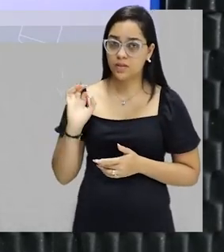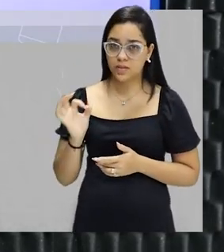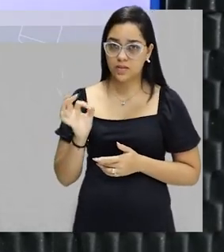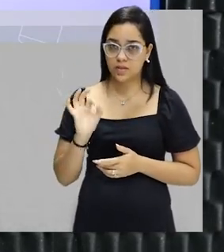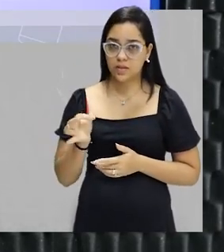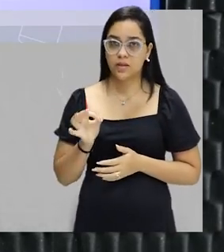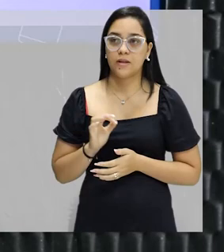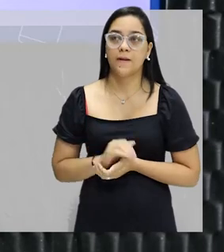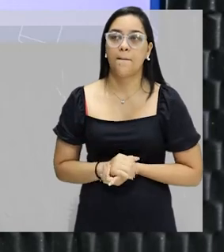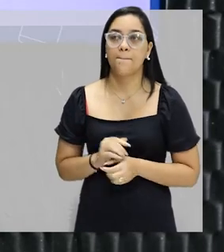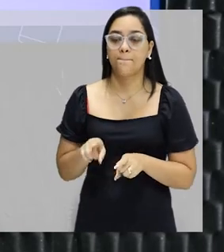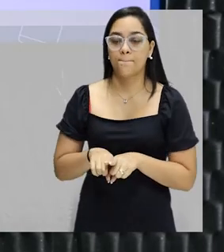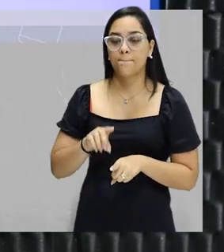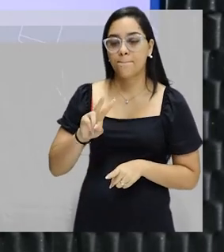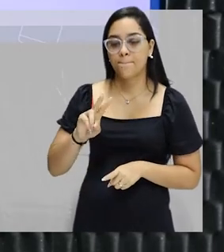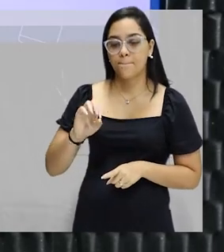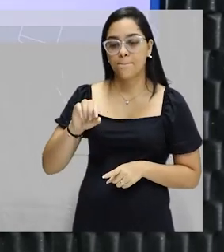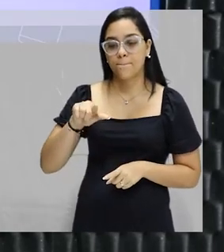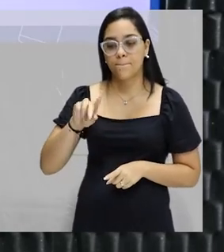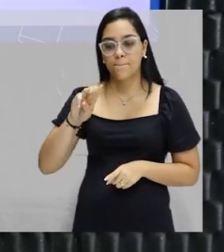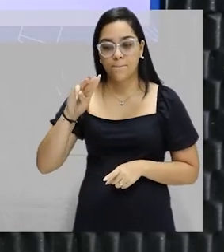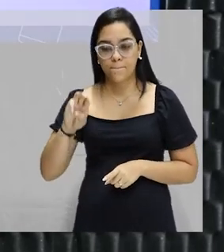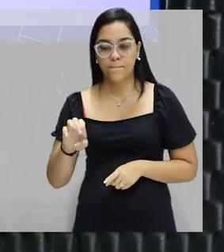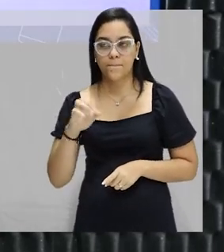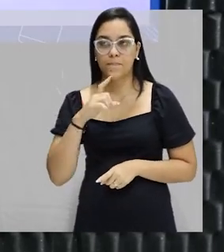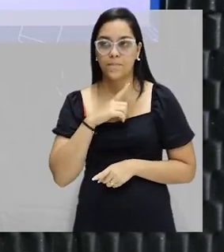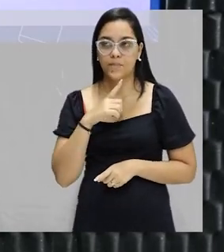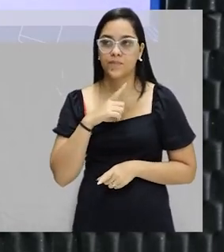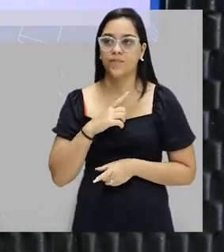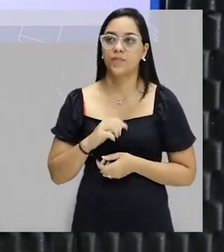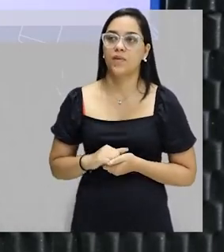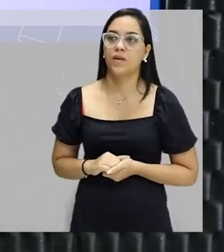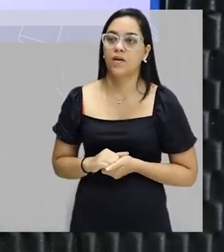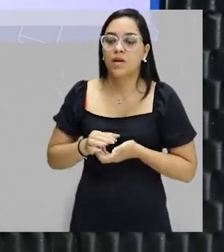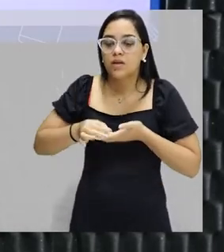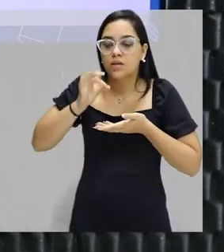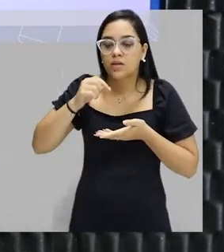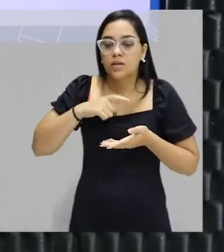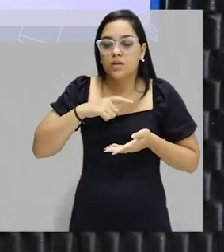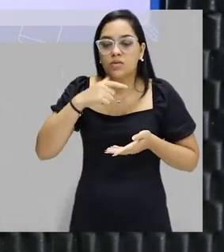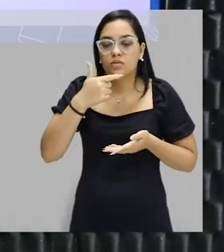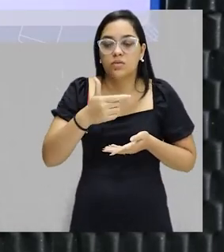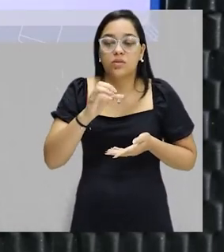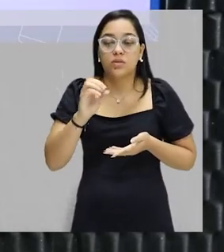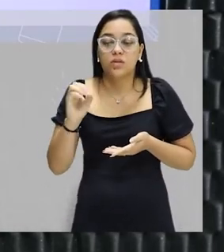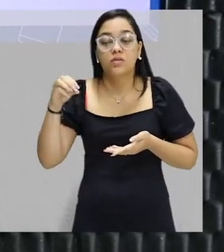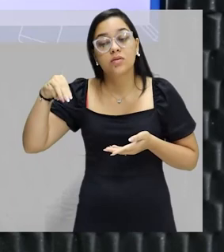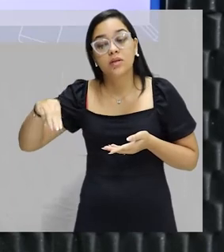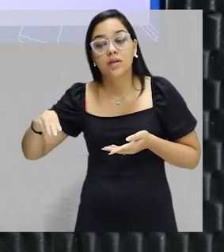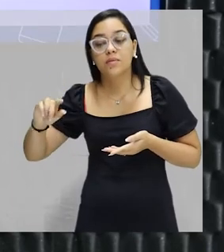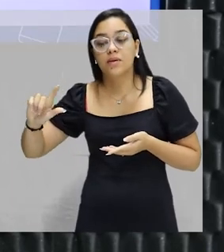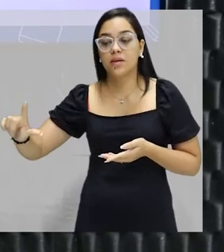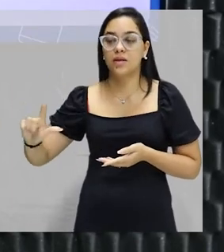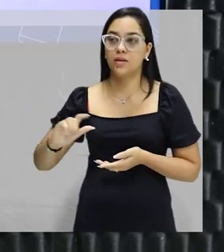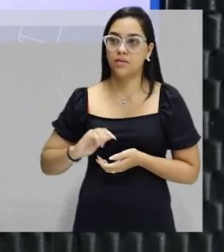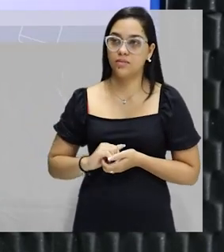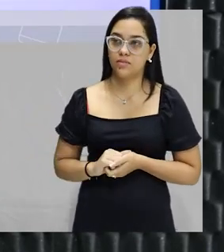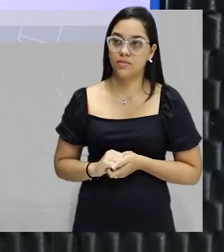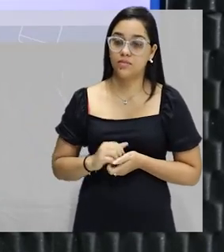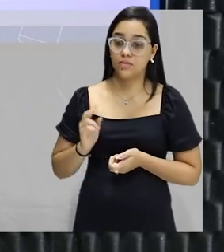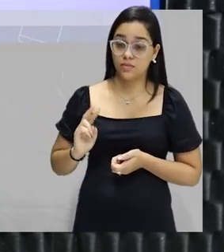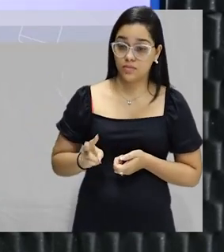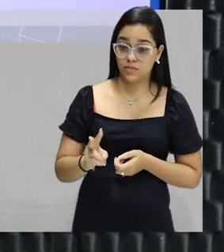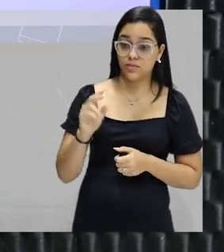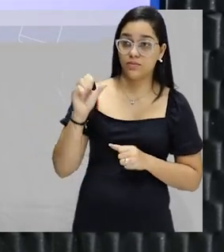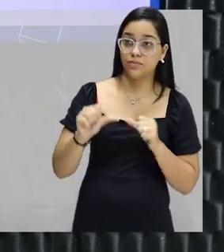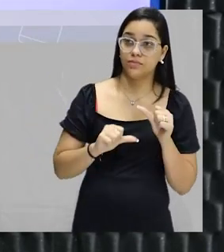O volume da solução, né? A xícara contém 200 ml. Turminha, sempre nós